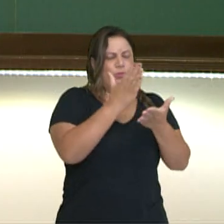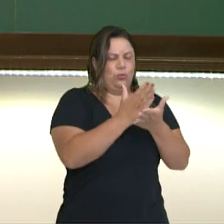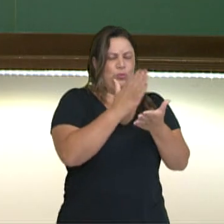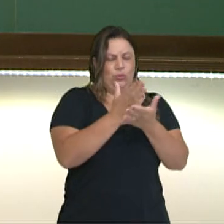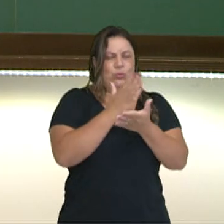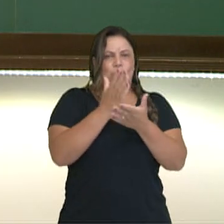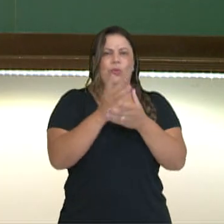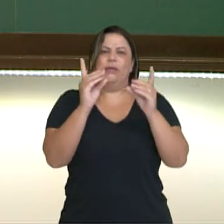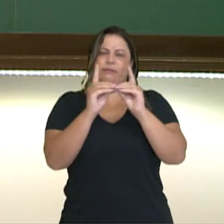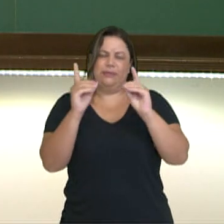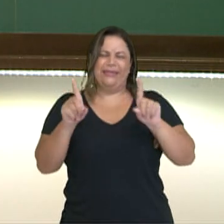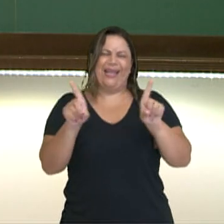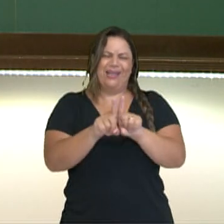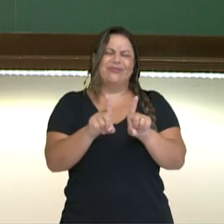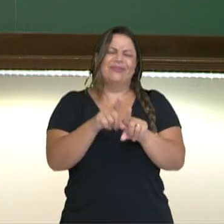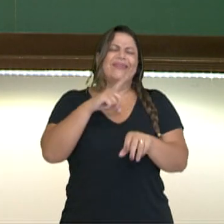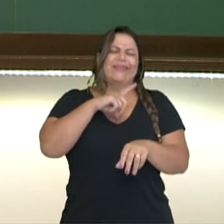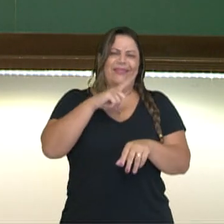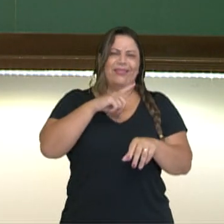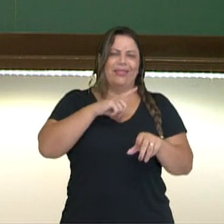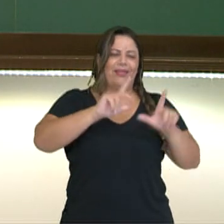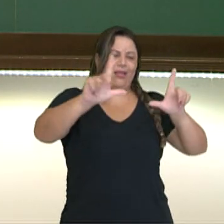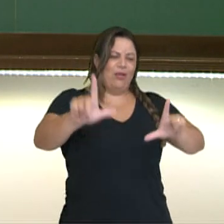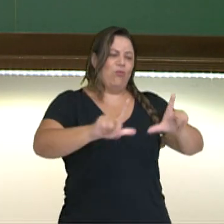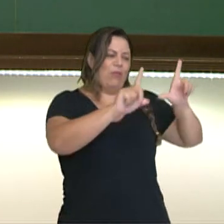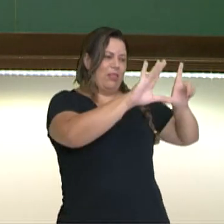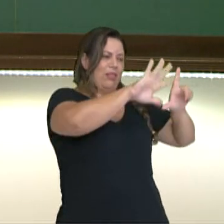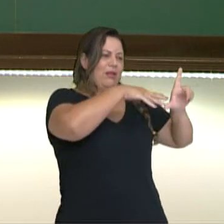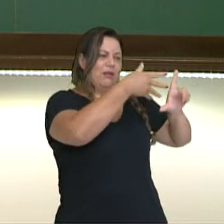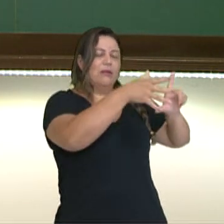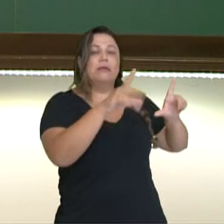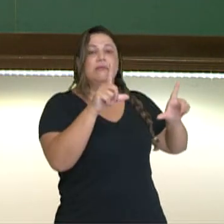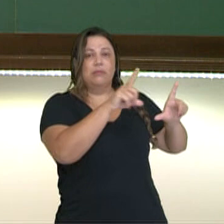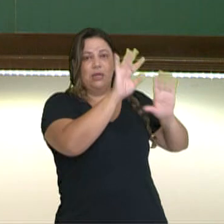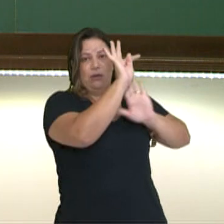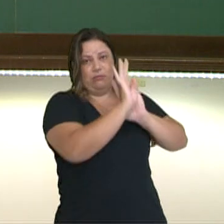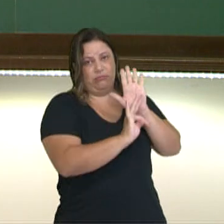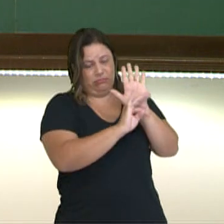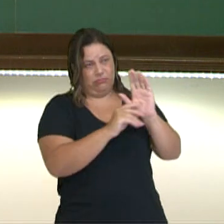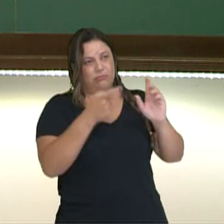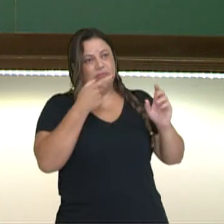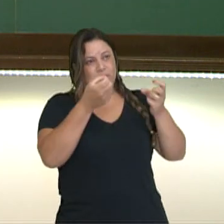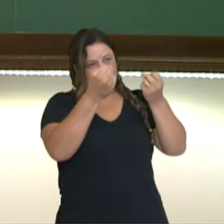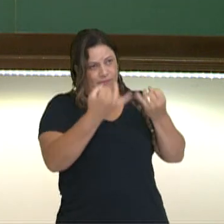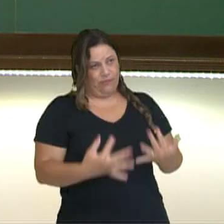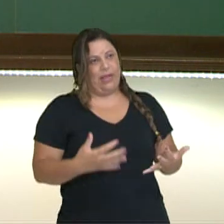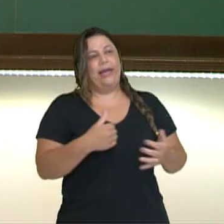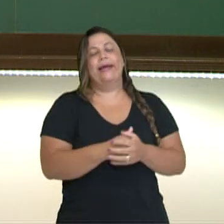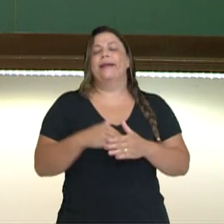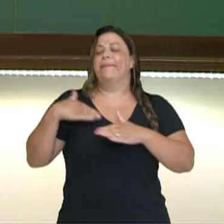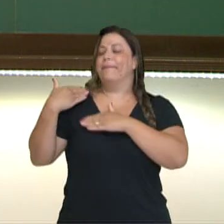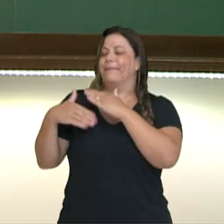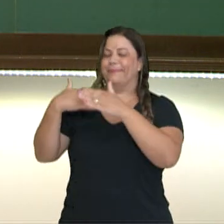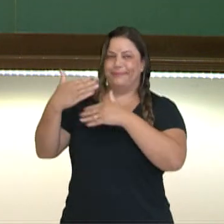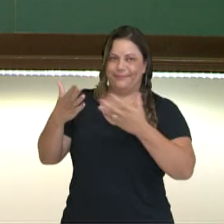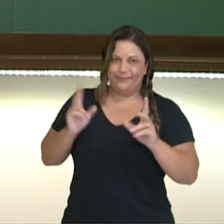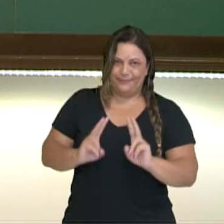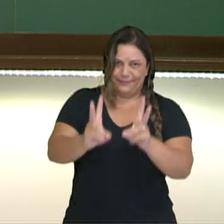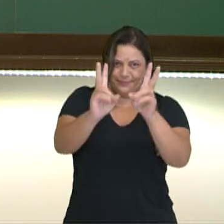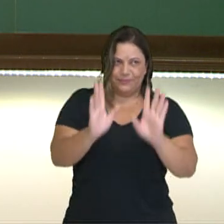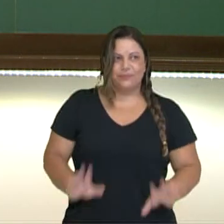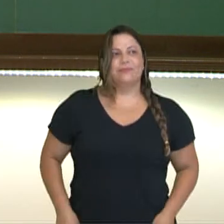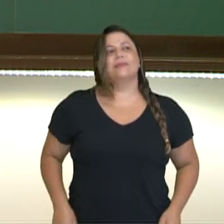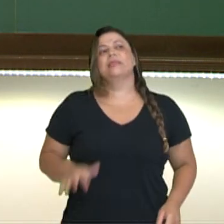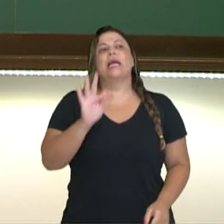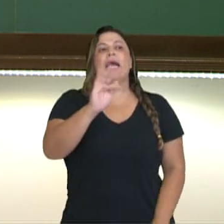achar alguma tabela, algum textinho em que fala sobre a OCDE. Nesse quesito, avançando um pouquinho mais, nós vamos ter